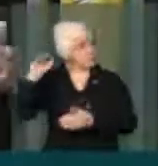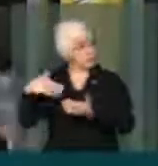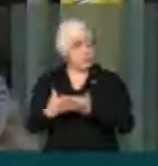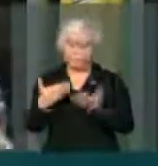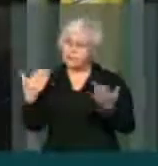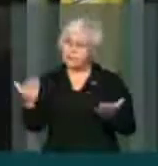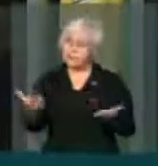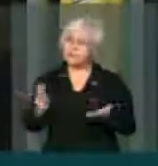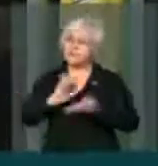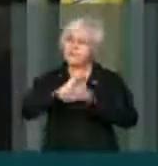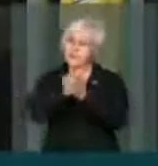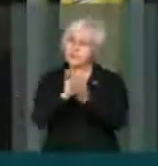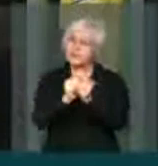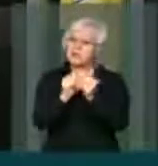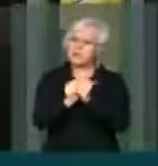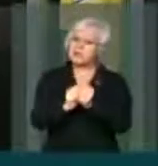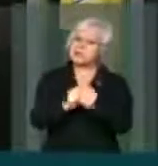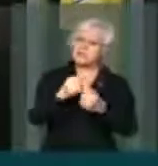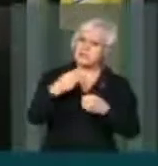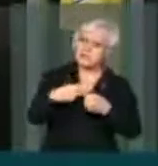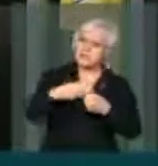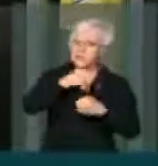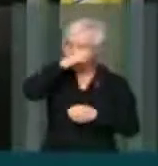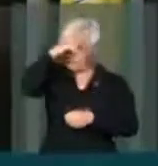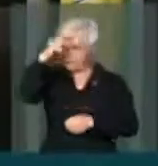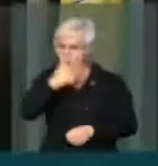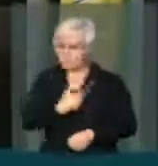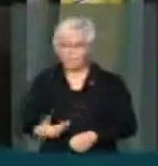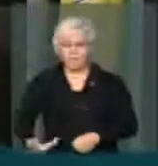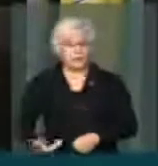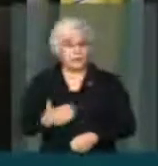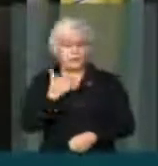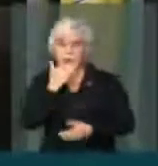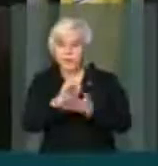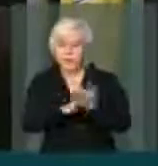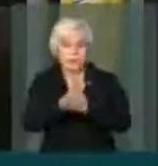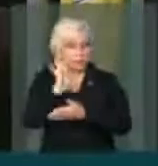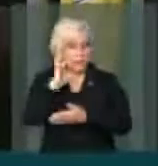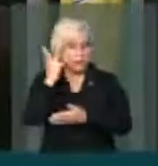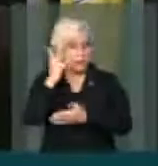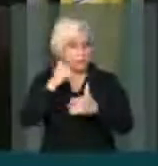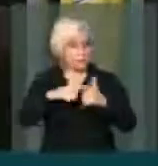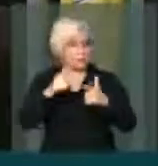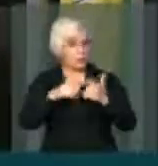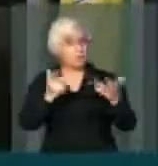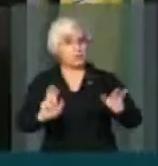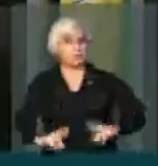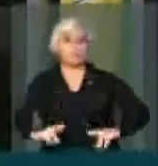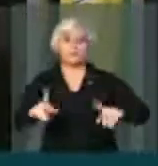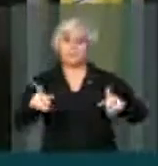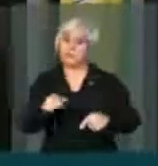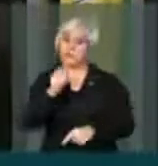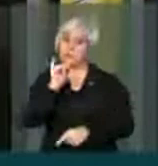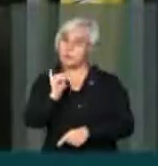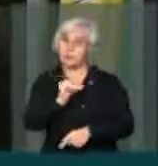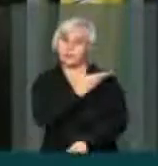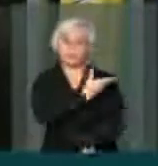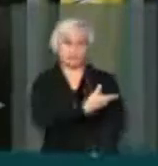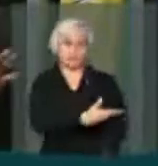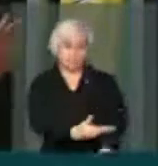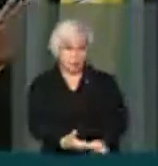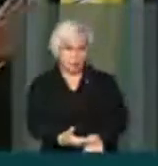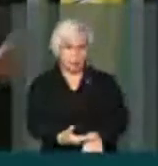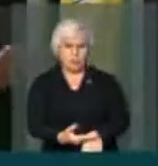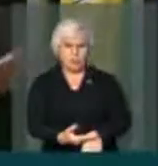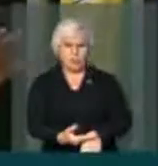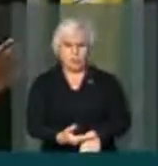prefeituras e nos governos estaduais. Não é isso que vai resolver o problema. Esse problema é outro. Se essa mania pega e transforma